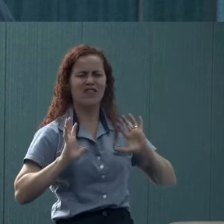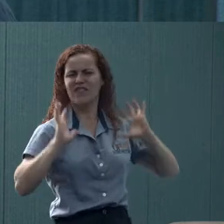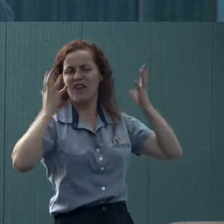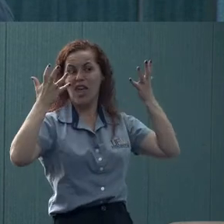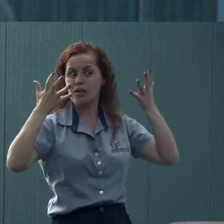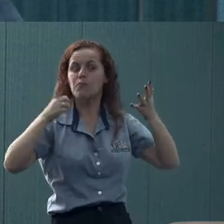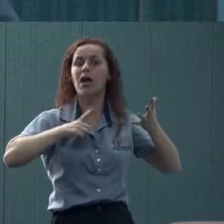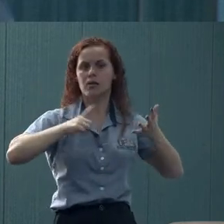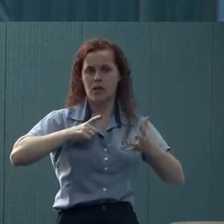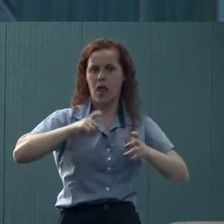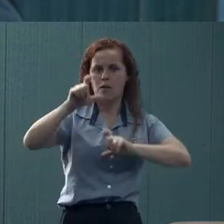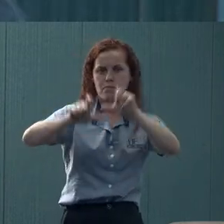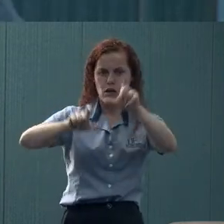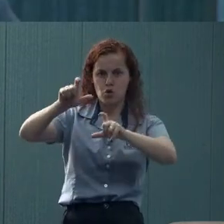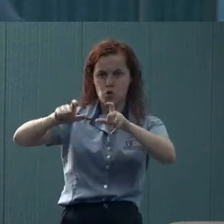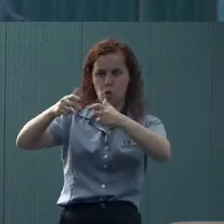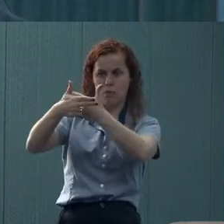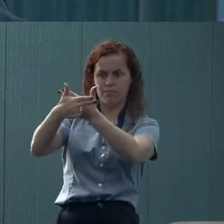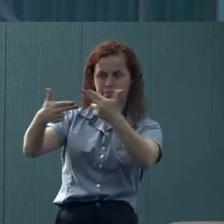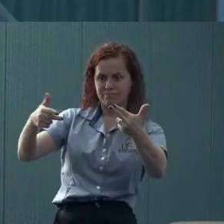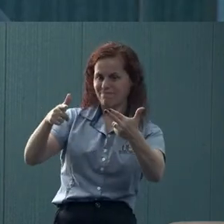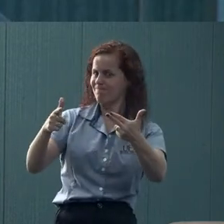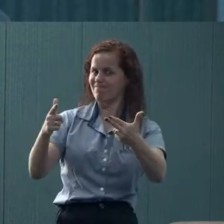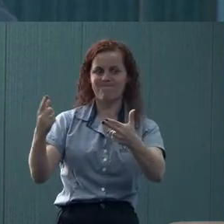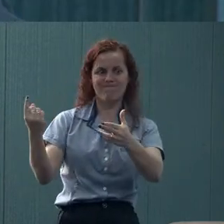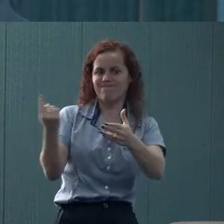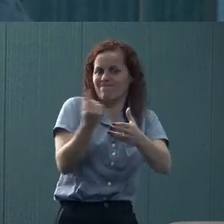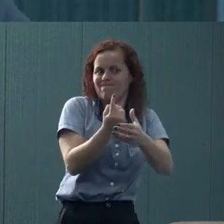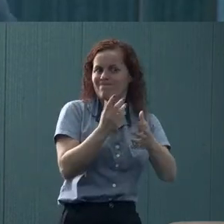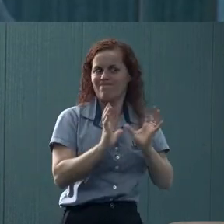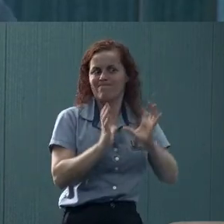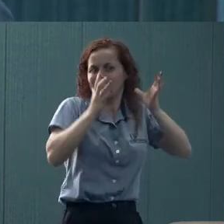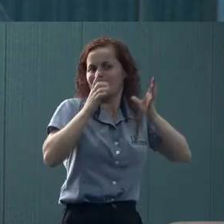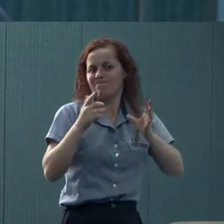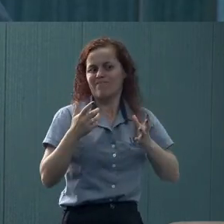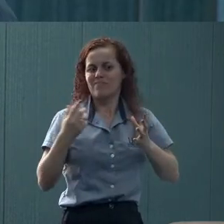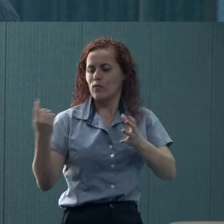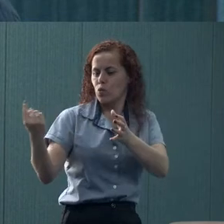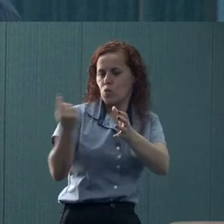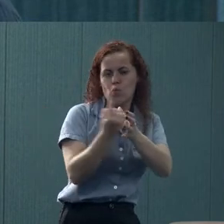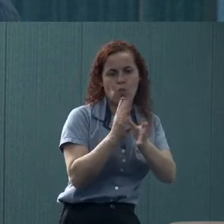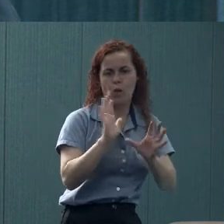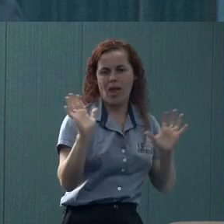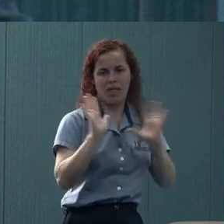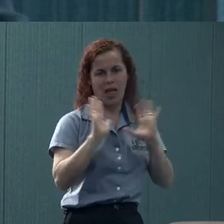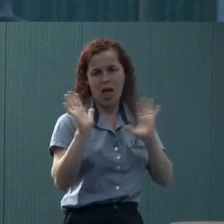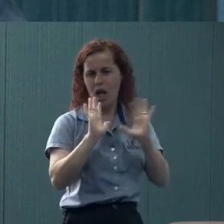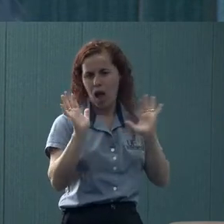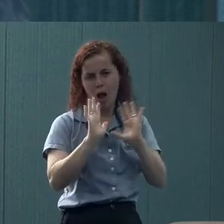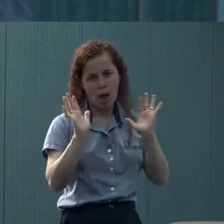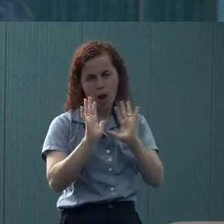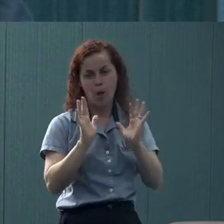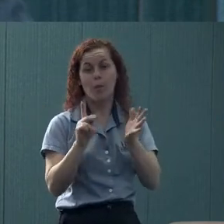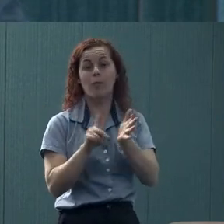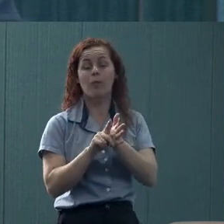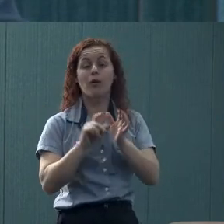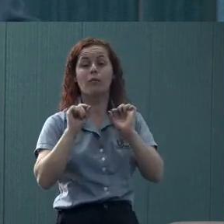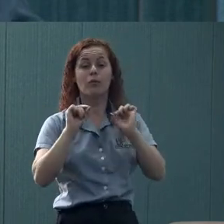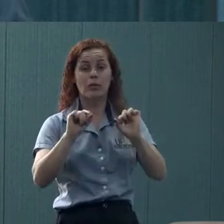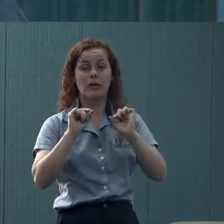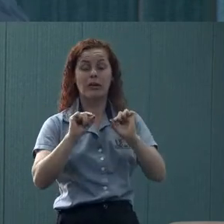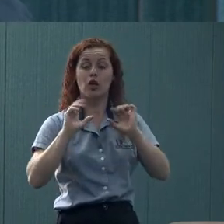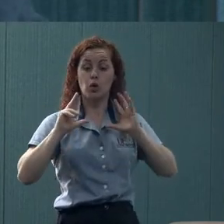mas tem um tanto de gente que não está encaixada ali, que não se sente parte de nada, e que faz